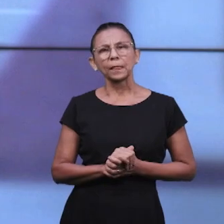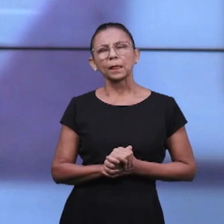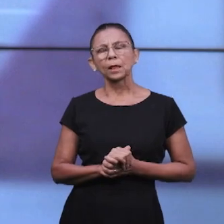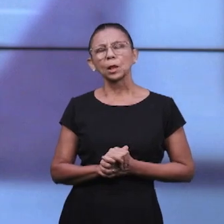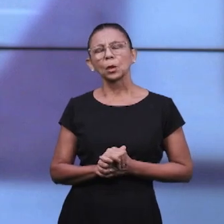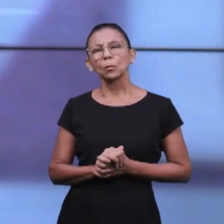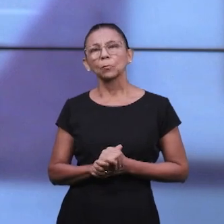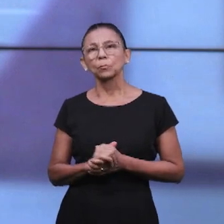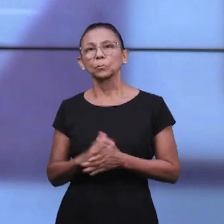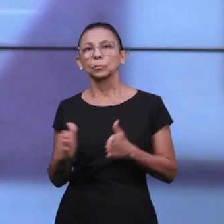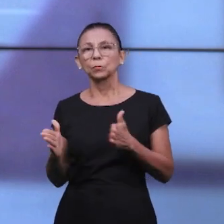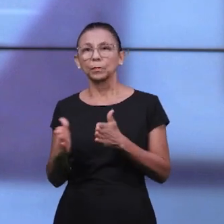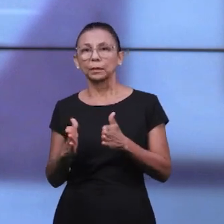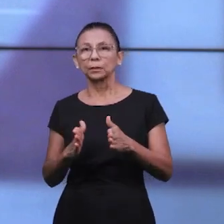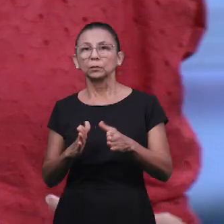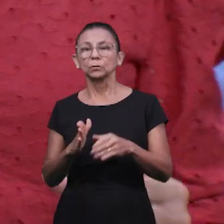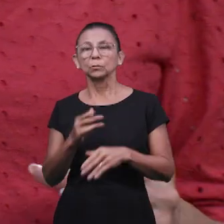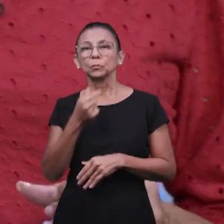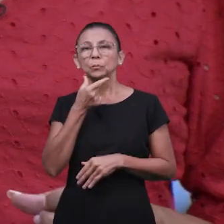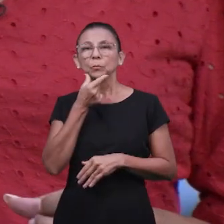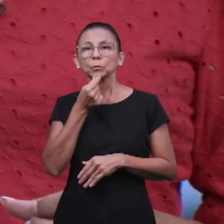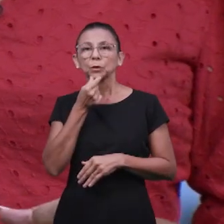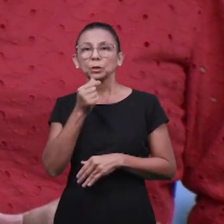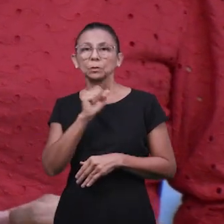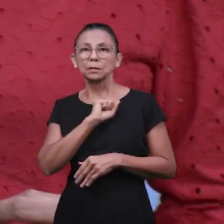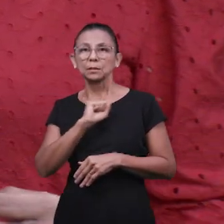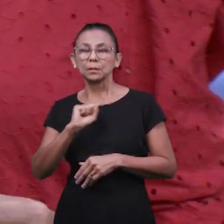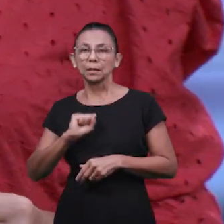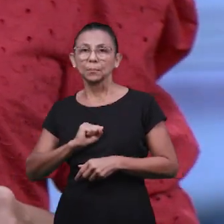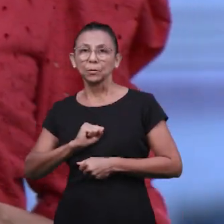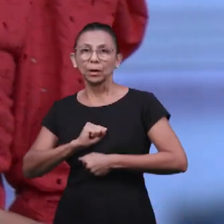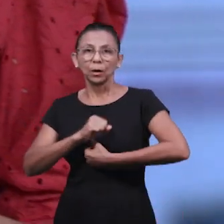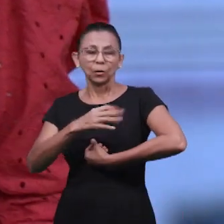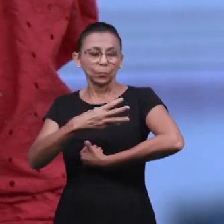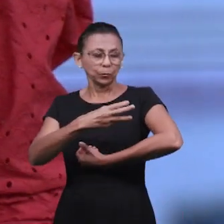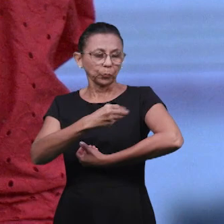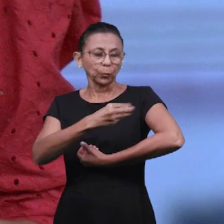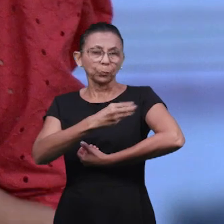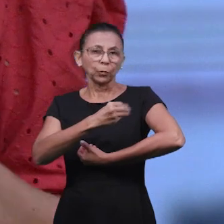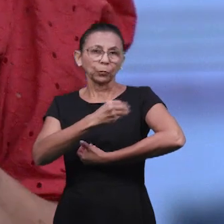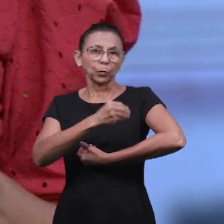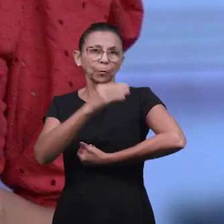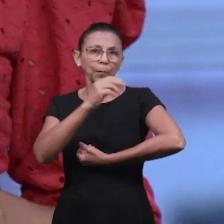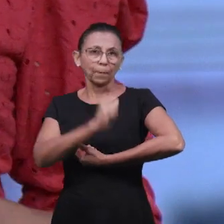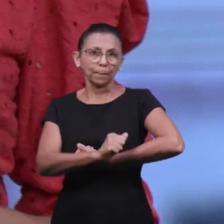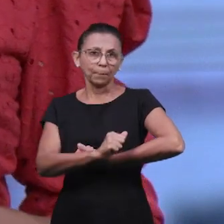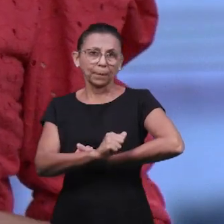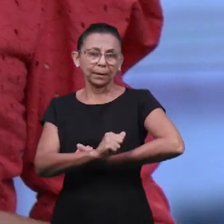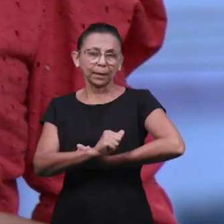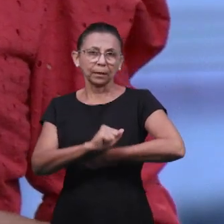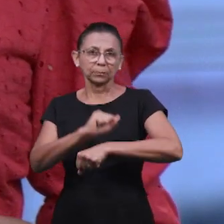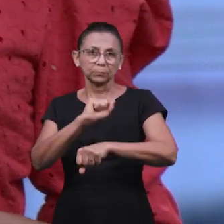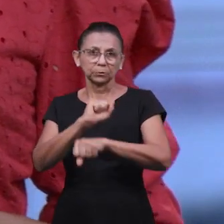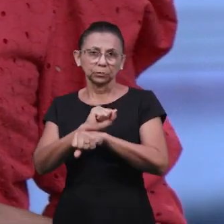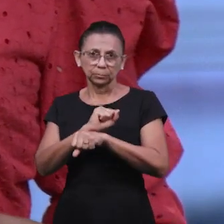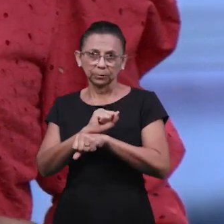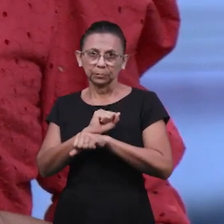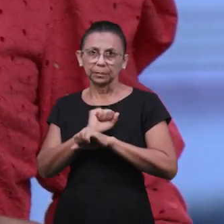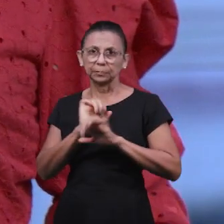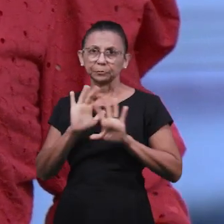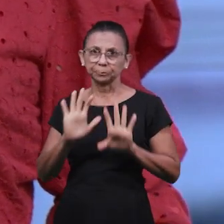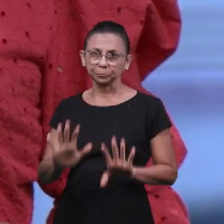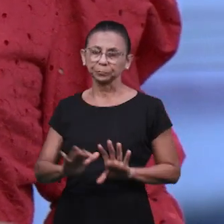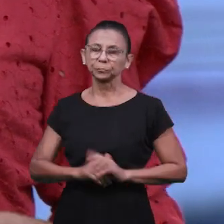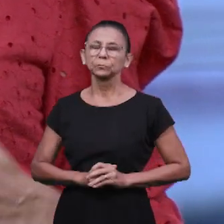E o que aprendemos? Ana deu o alimento certo. Essa foi uma das atitudes de